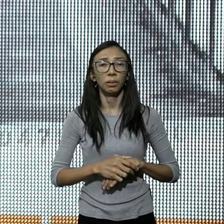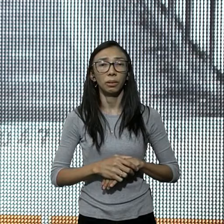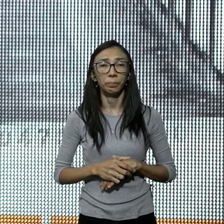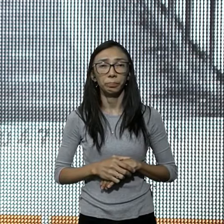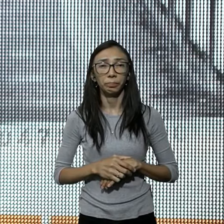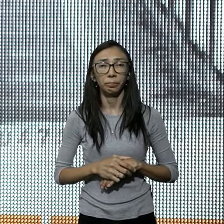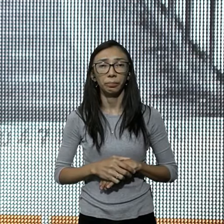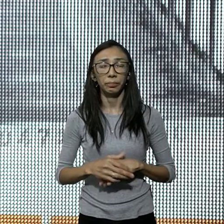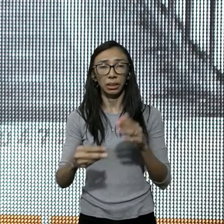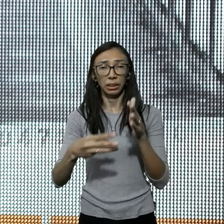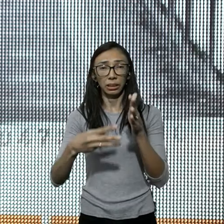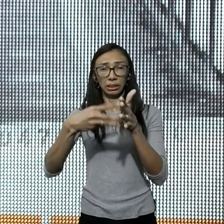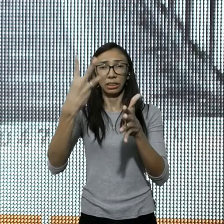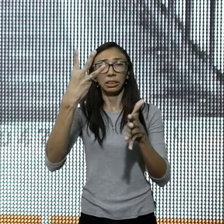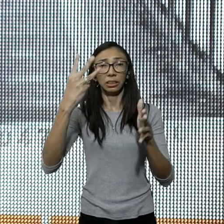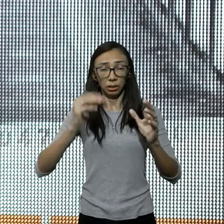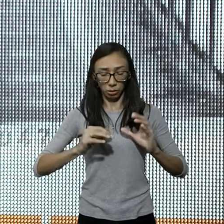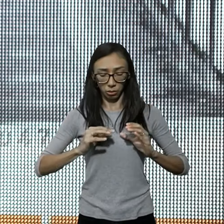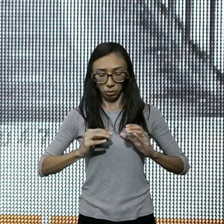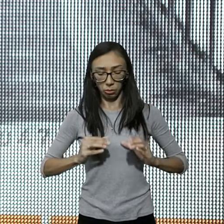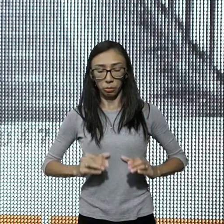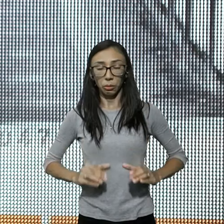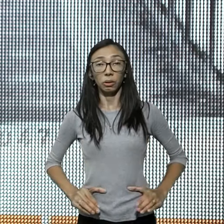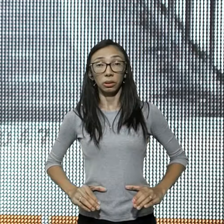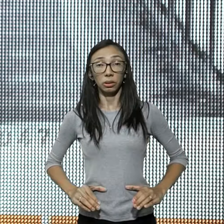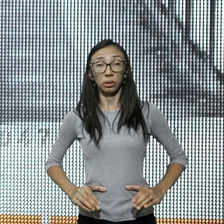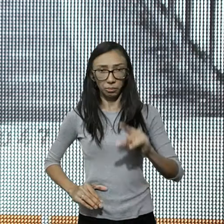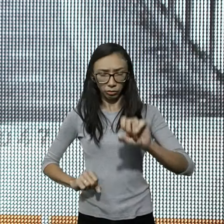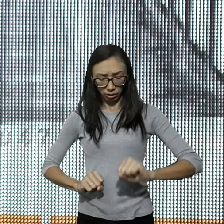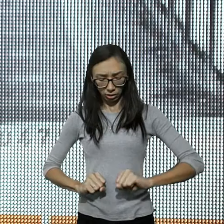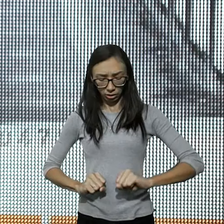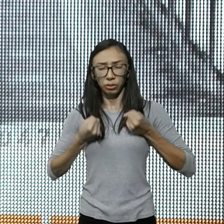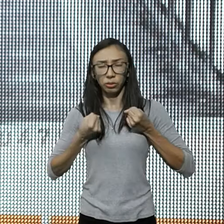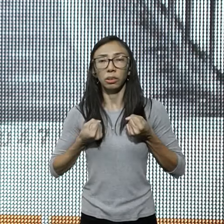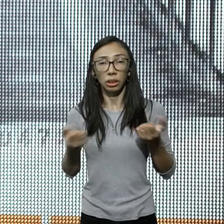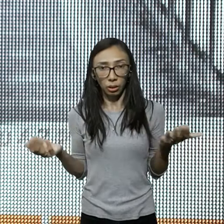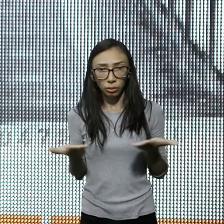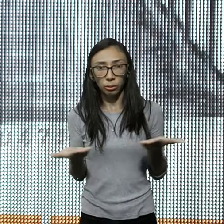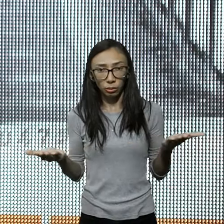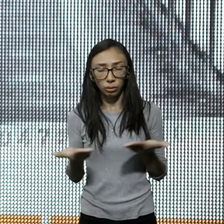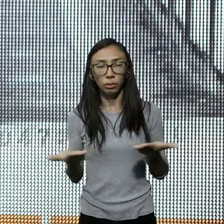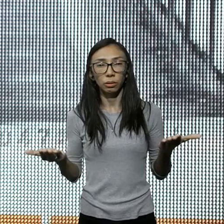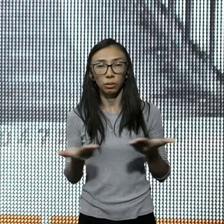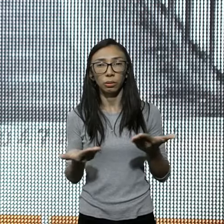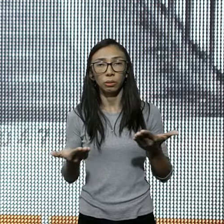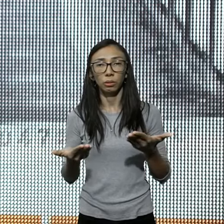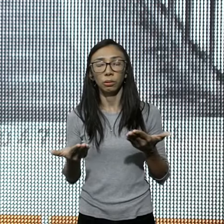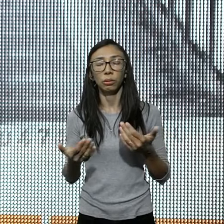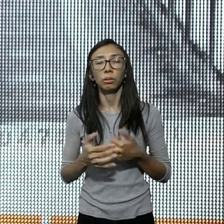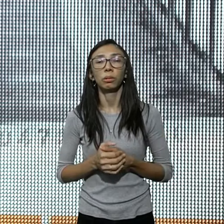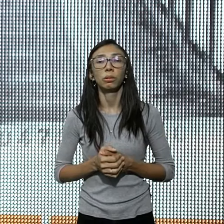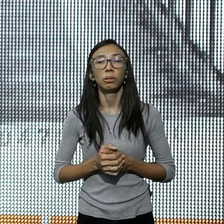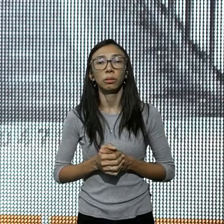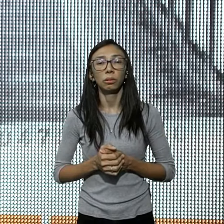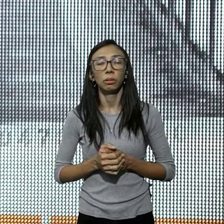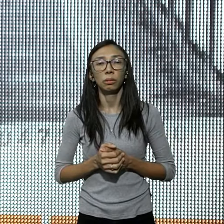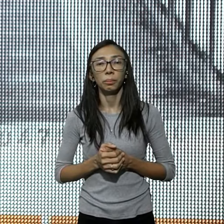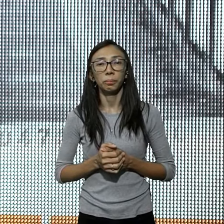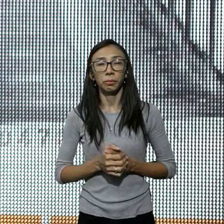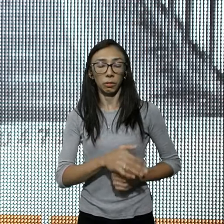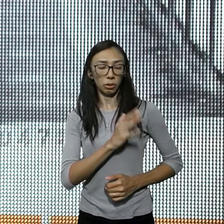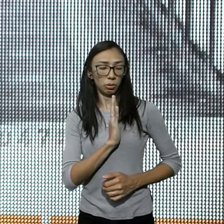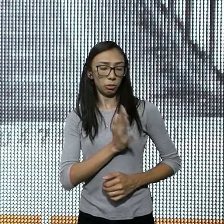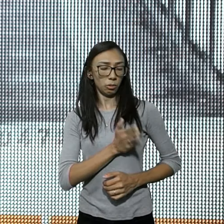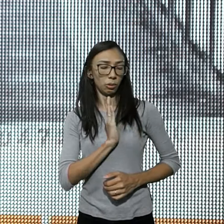a terceira atitude, que você precisa tomar, hoje e agora, para sair da multidão, é ter um